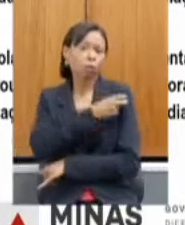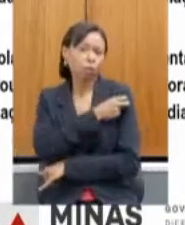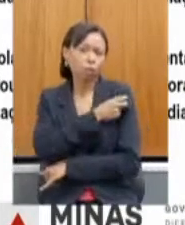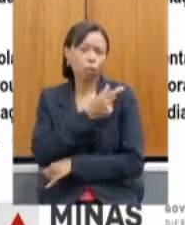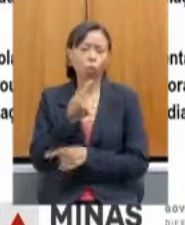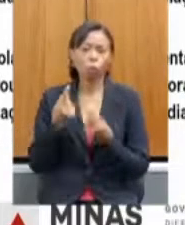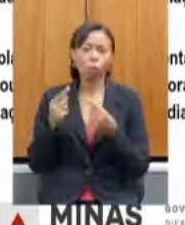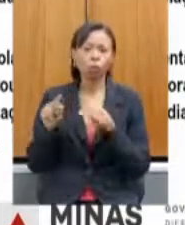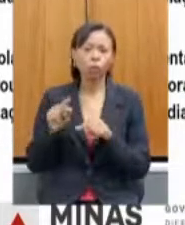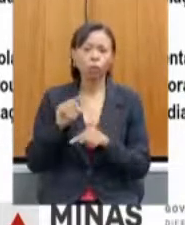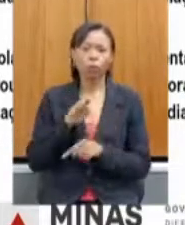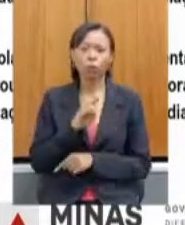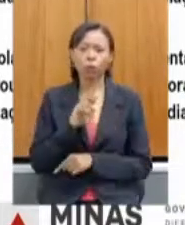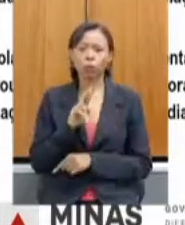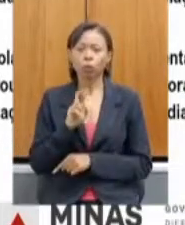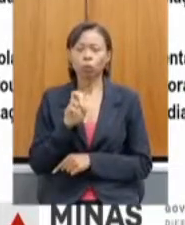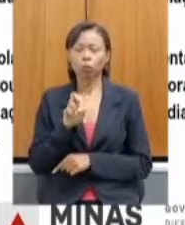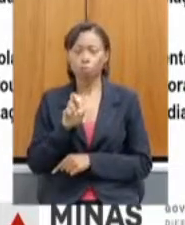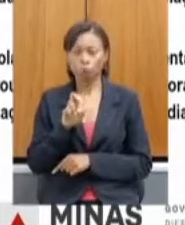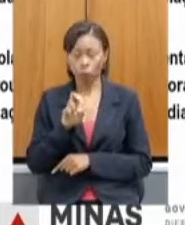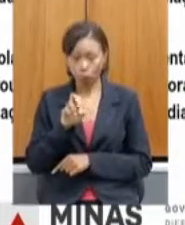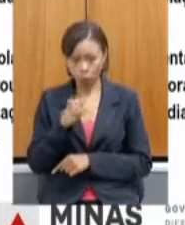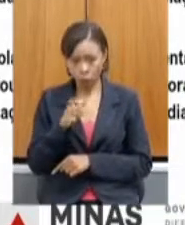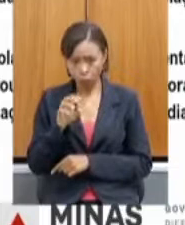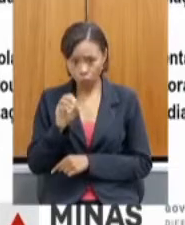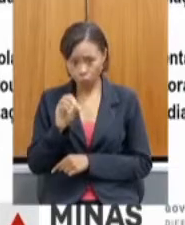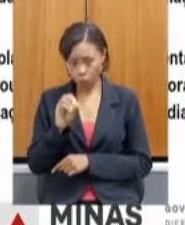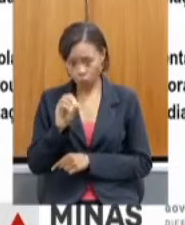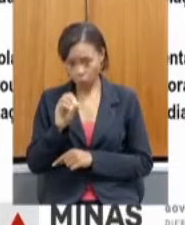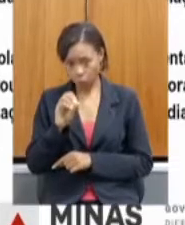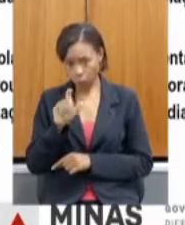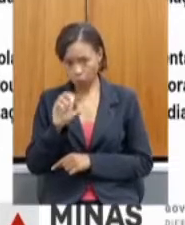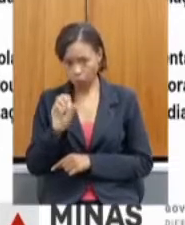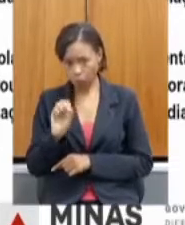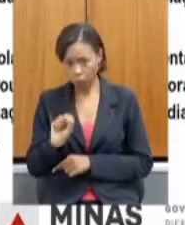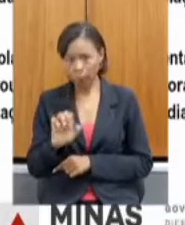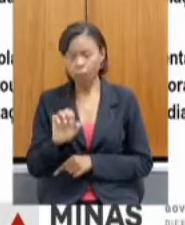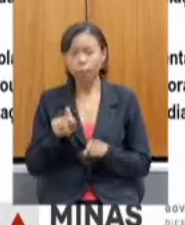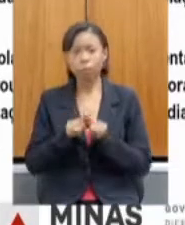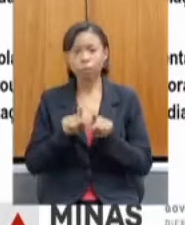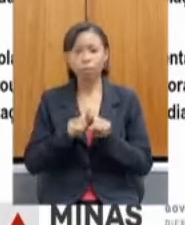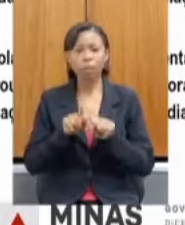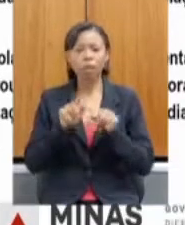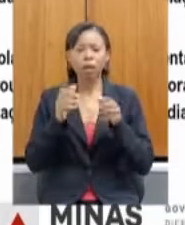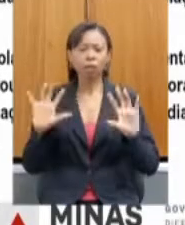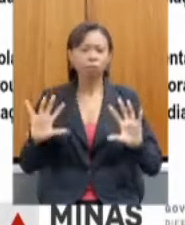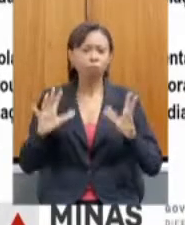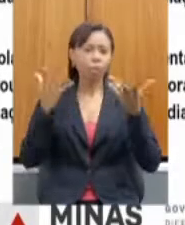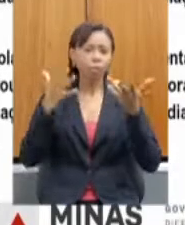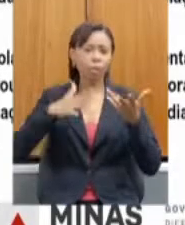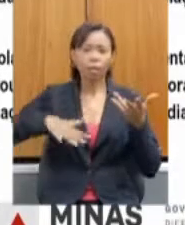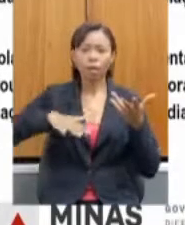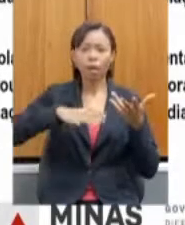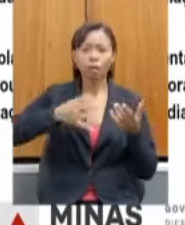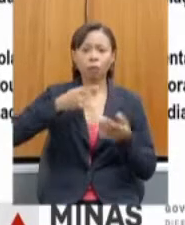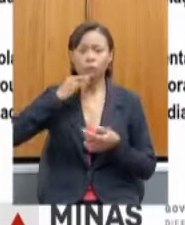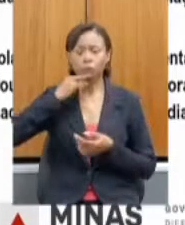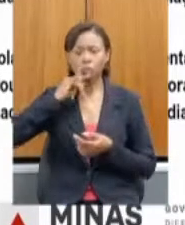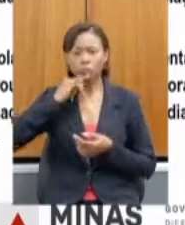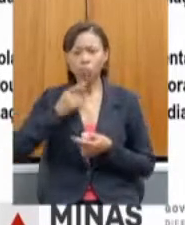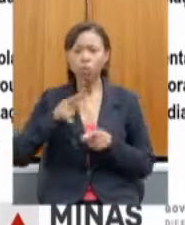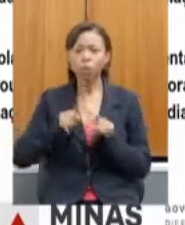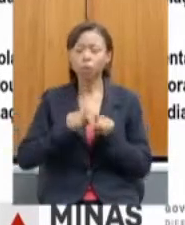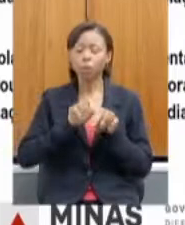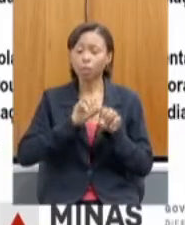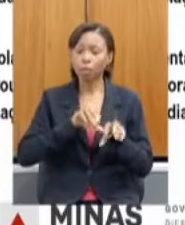e mais alguns eventos na área de cachaça e na educação sanitária, que é um trabalho muito importante que o IMA